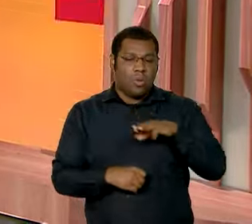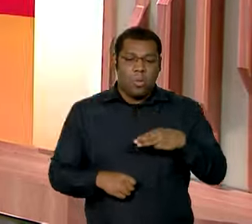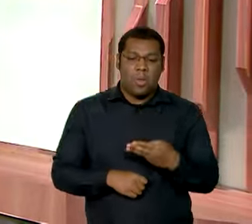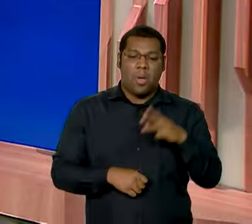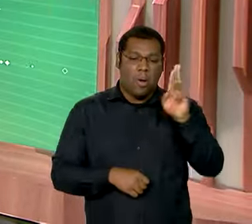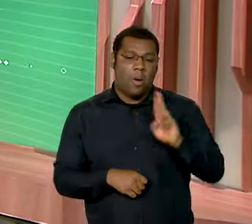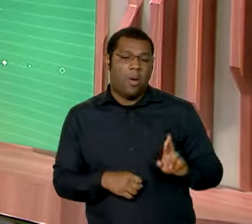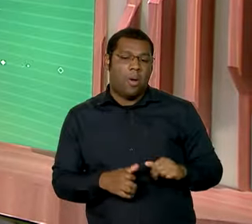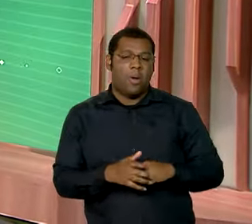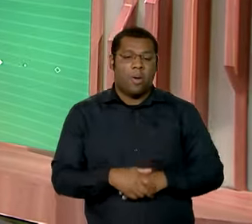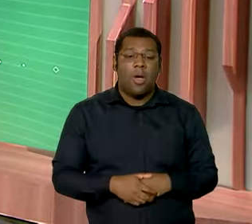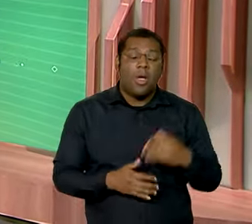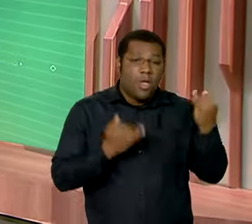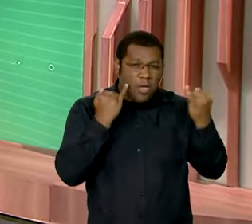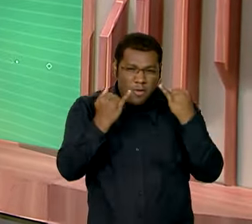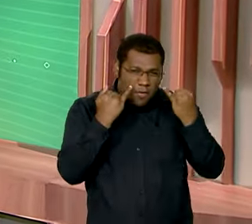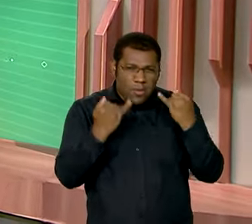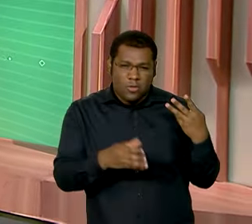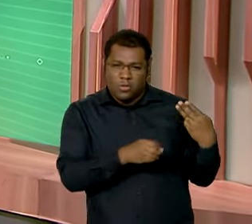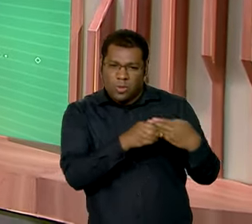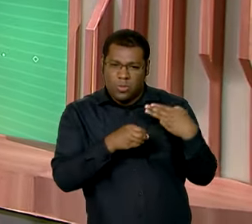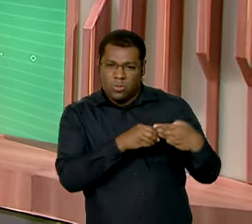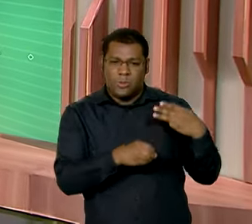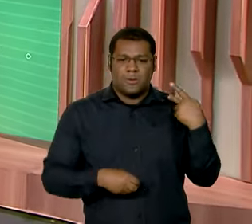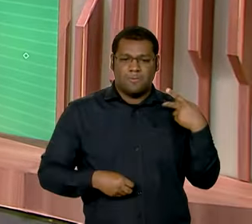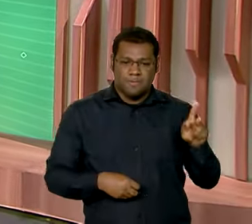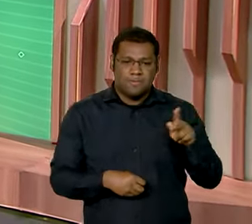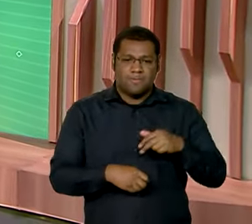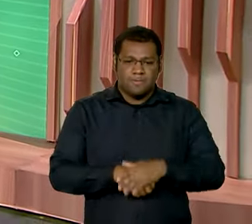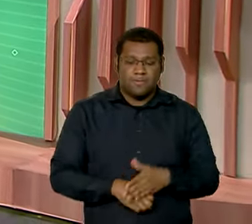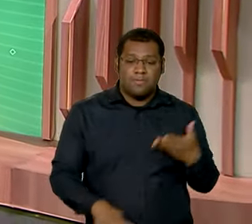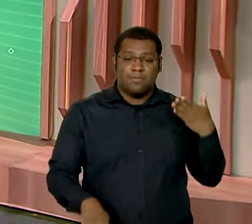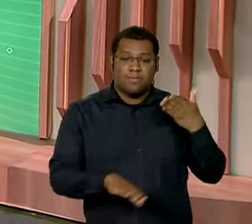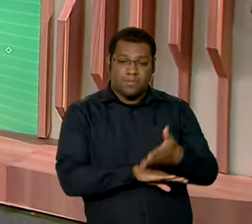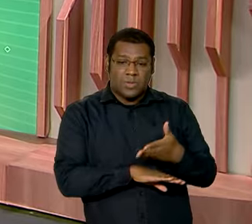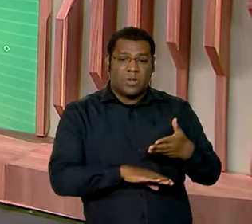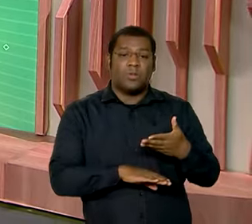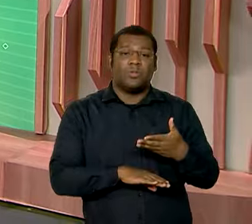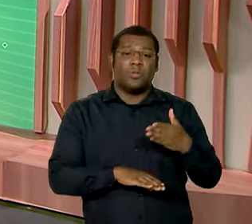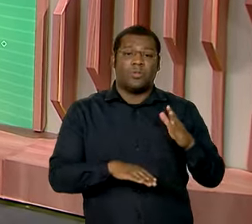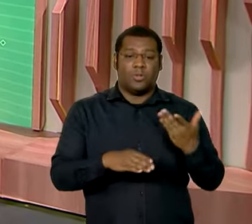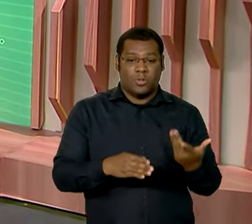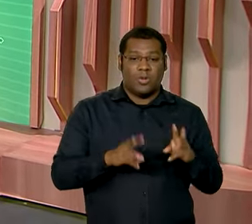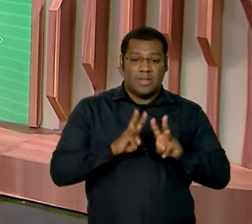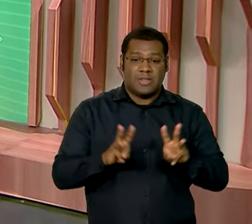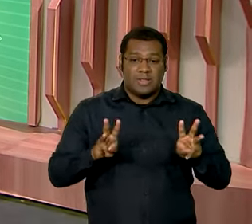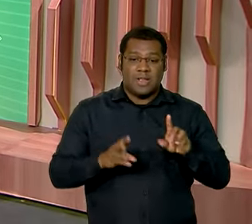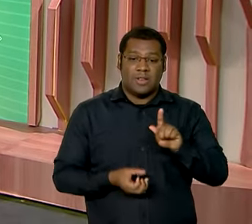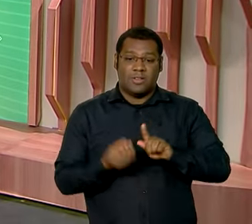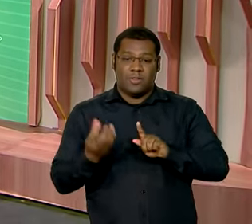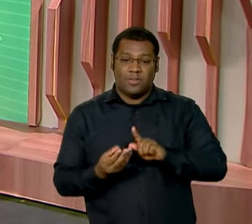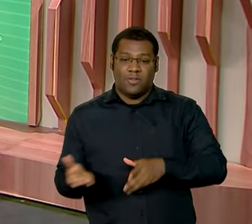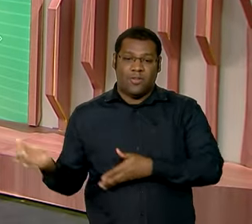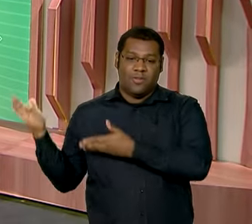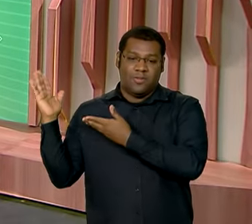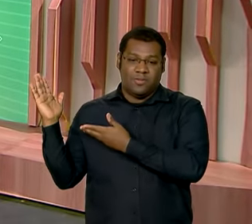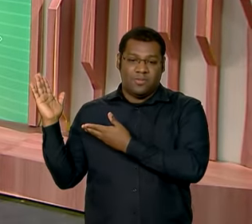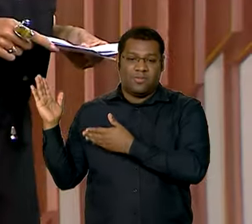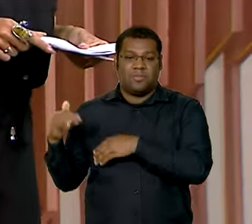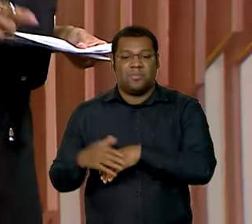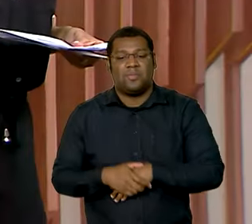saber mais sobre o seu município ou alguma outra localidade, basta acessar gov.br barra comunica.br.